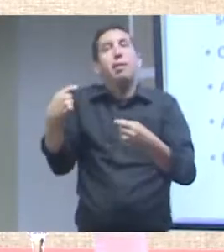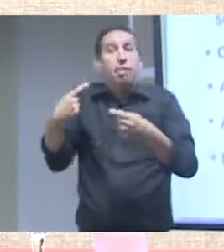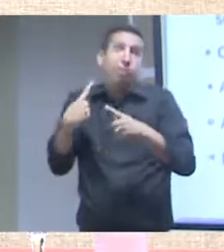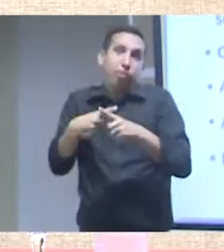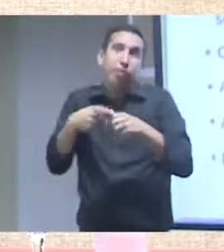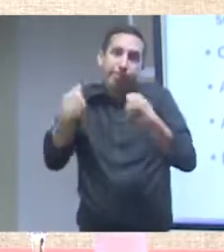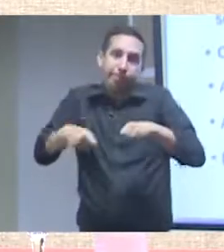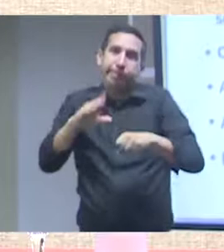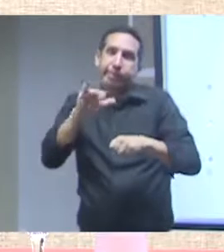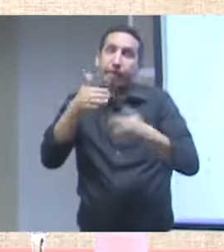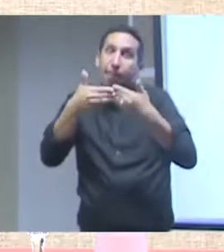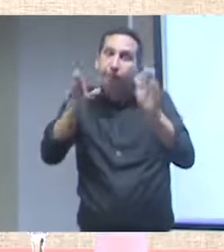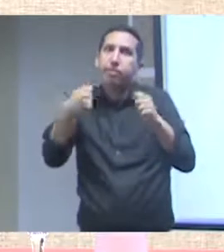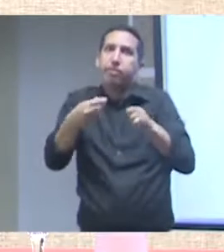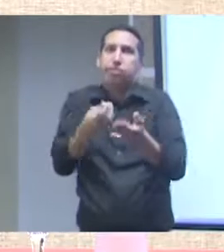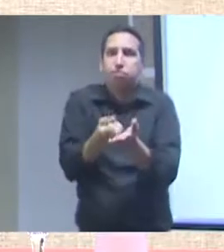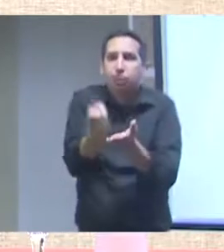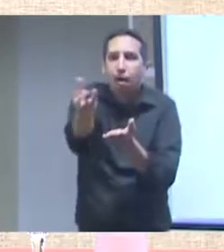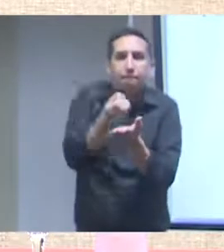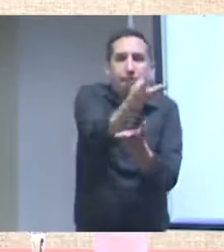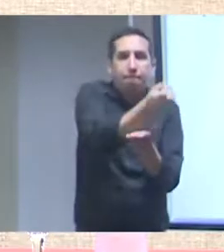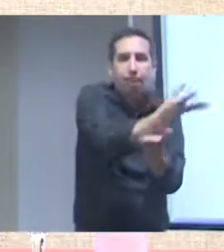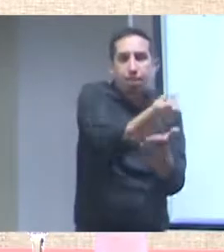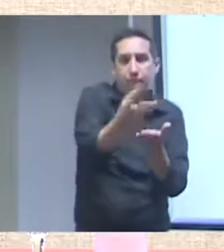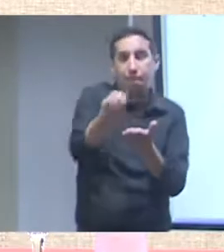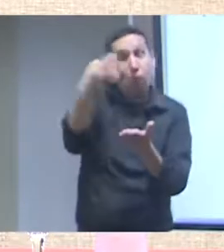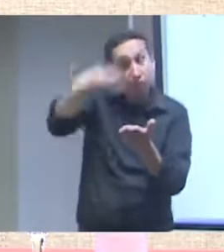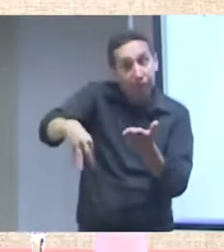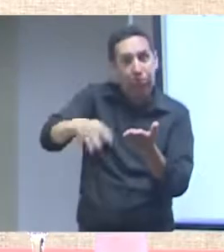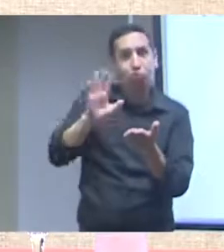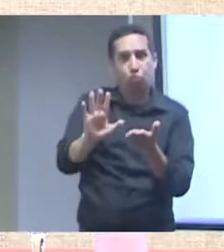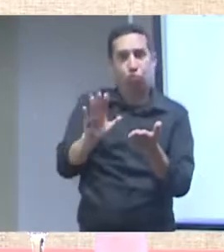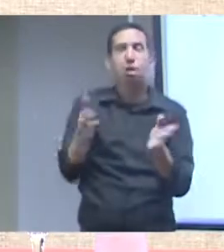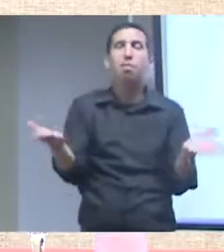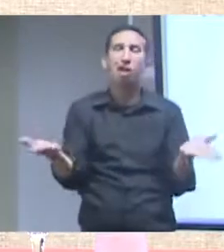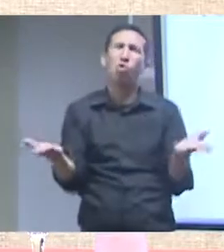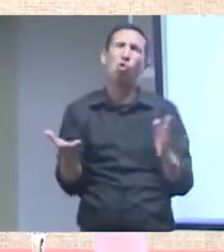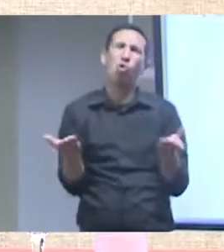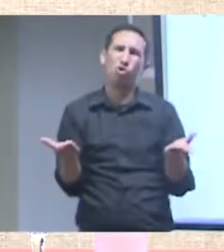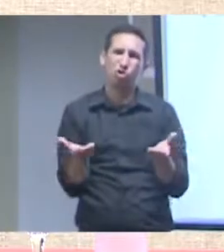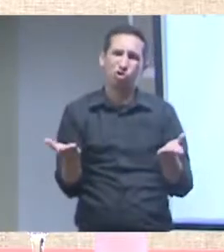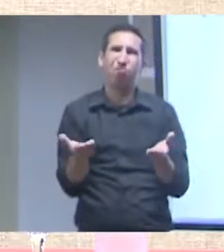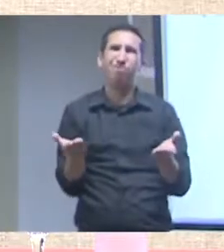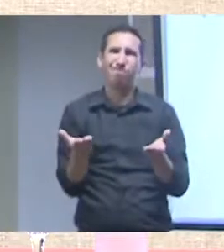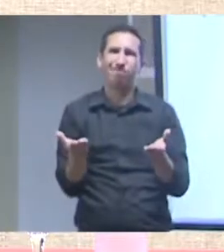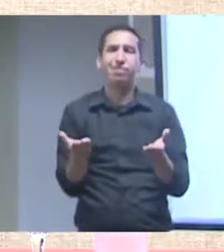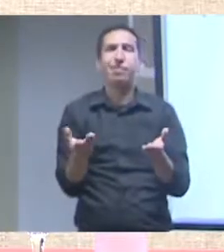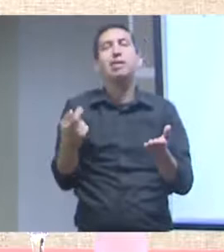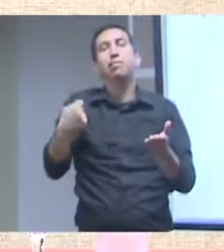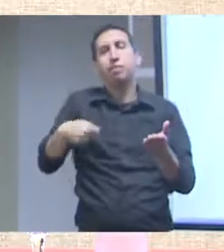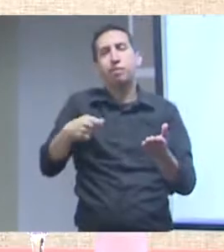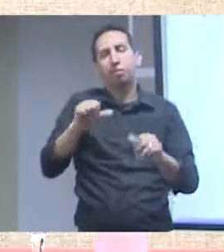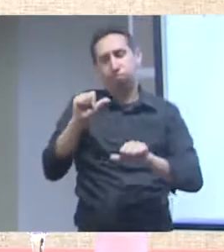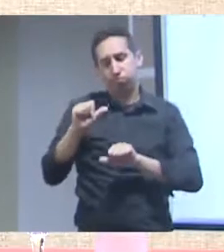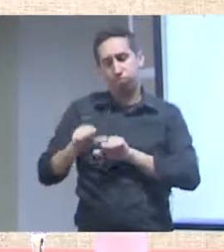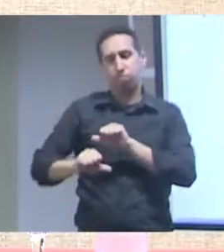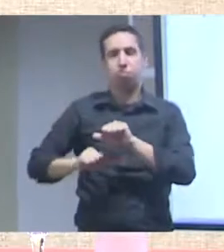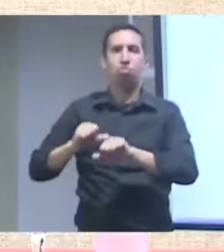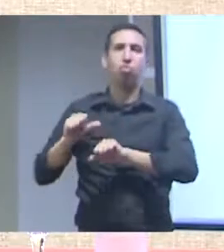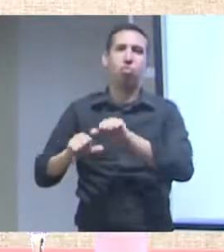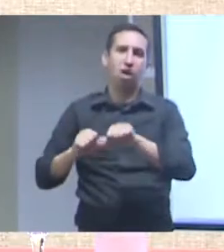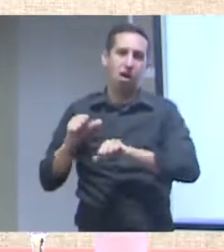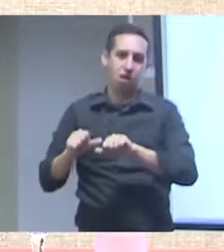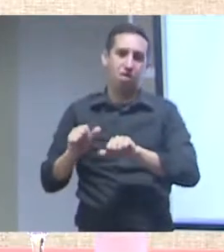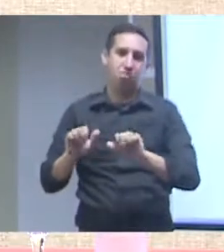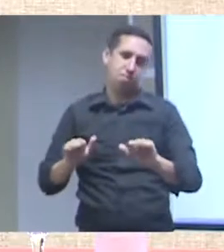Portanto, a abertura hoje está sendo, tendo que ser requalificada. Ela, por si só, não é